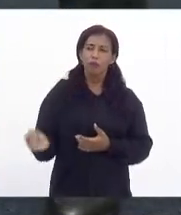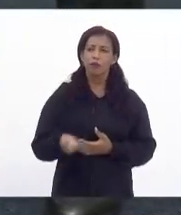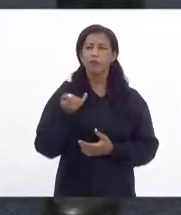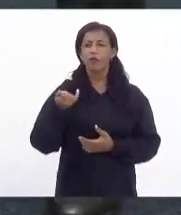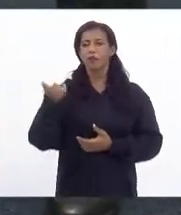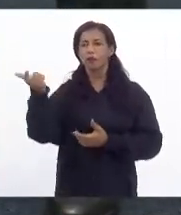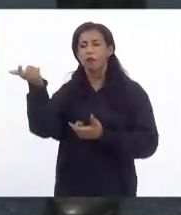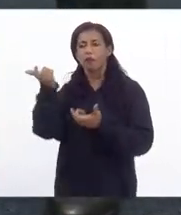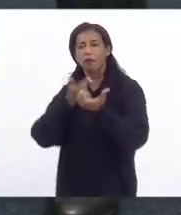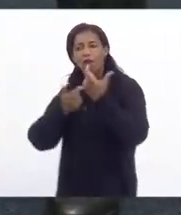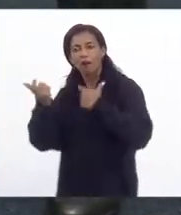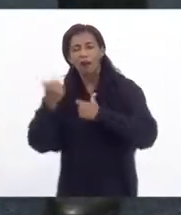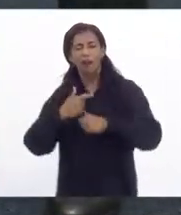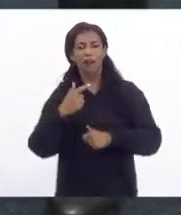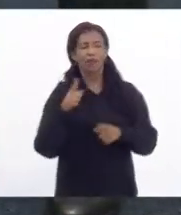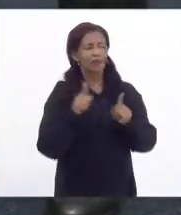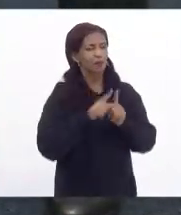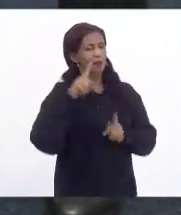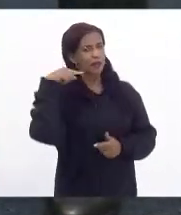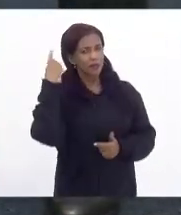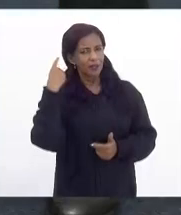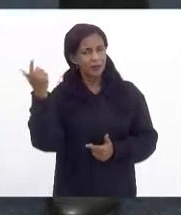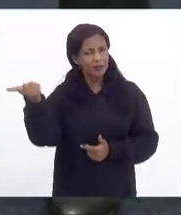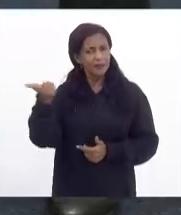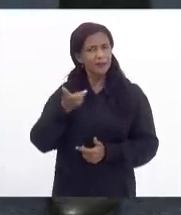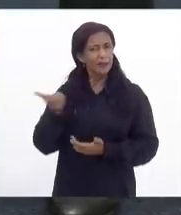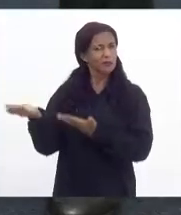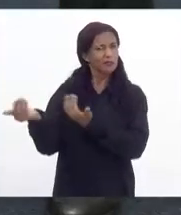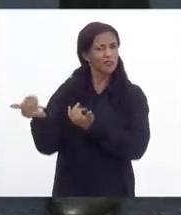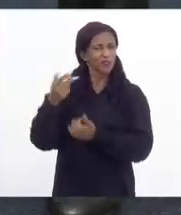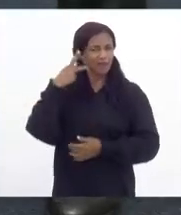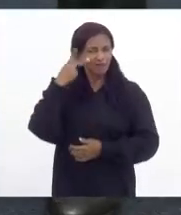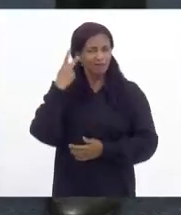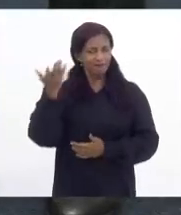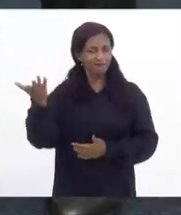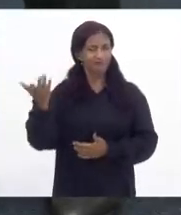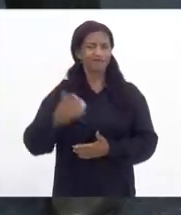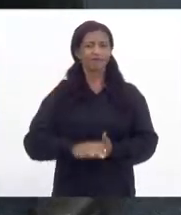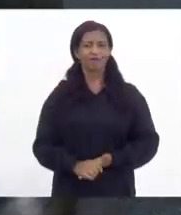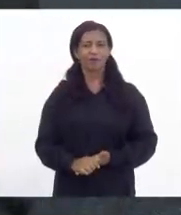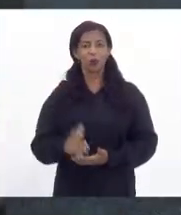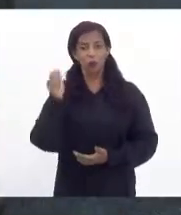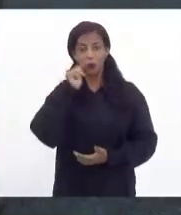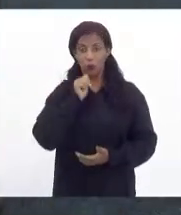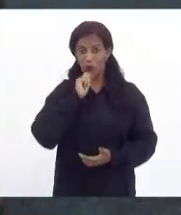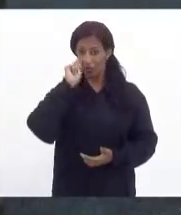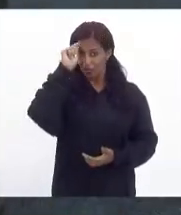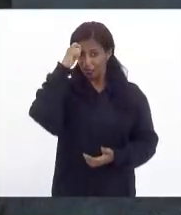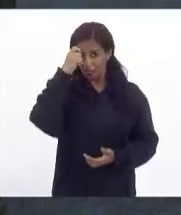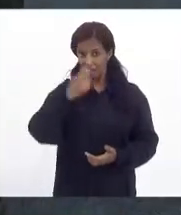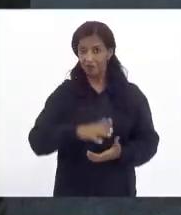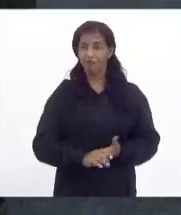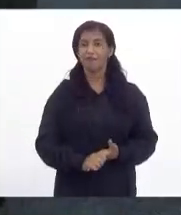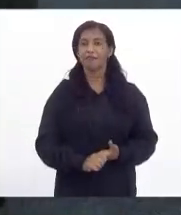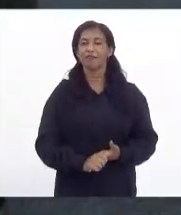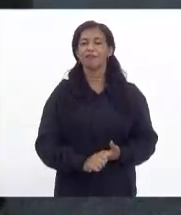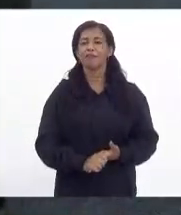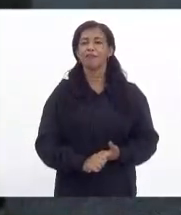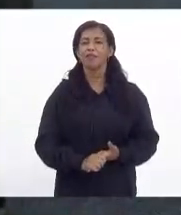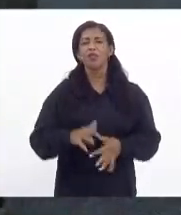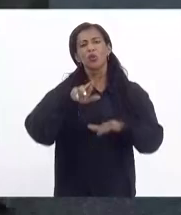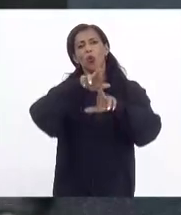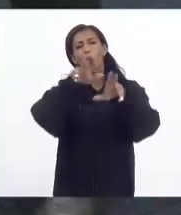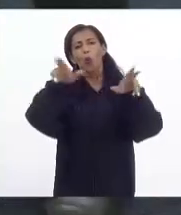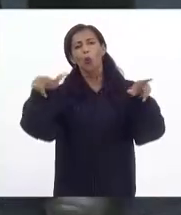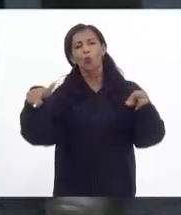das palavras da deputada Dani Monteiro uma jovem parlamentar mulher negra e de tantas